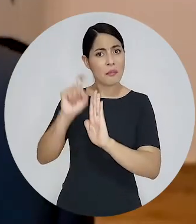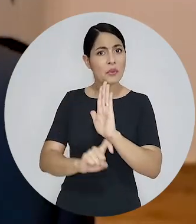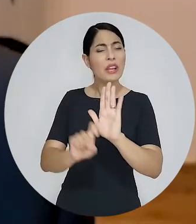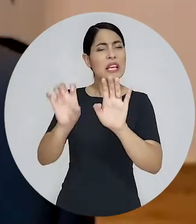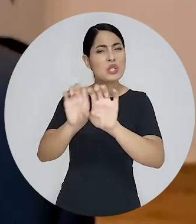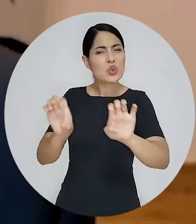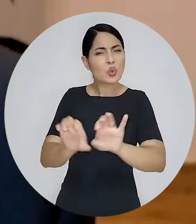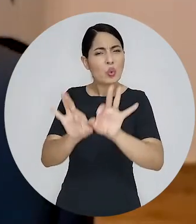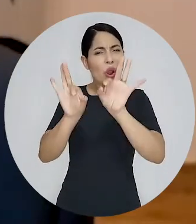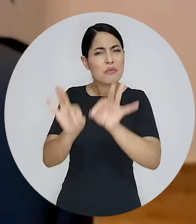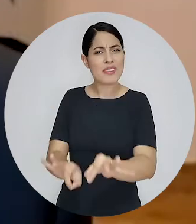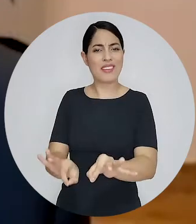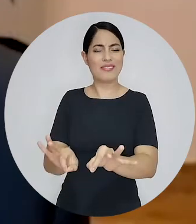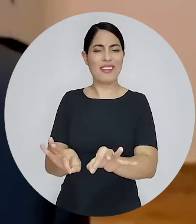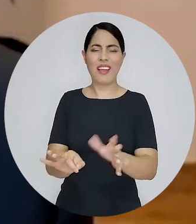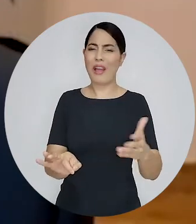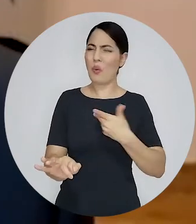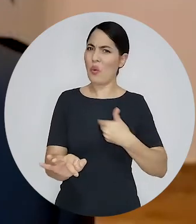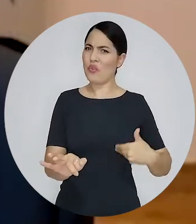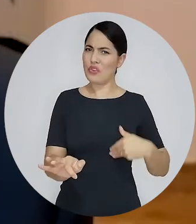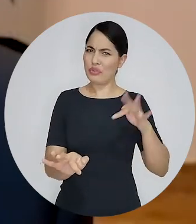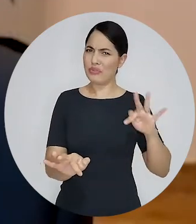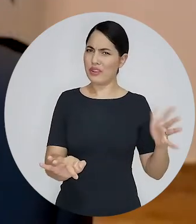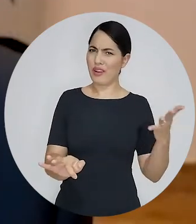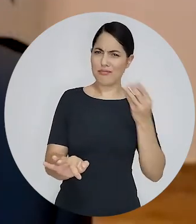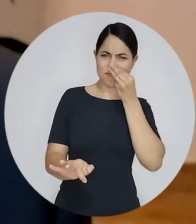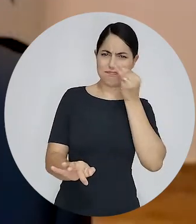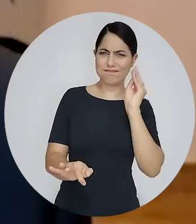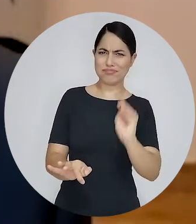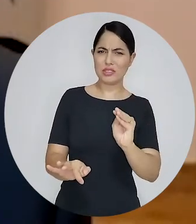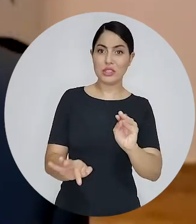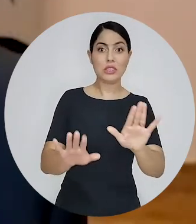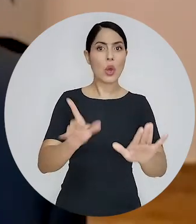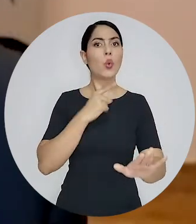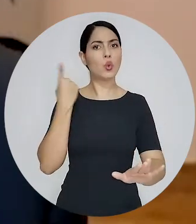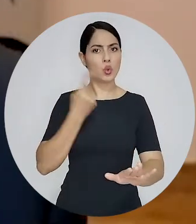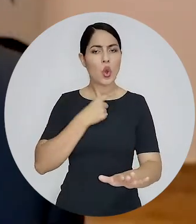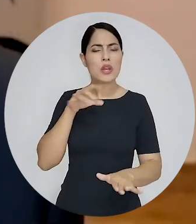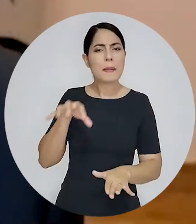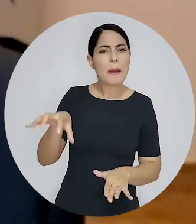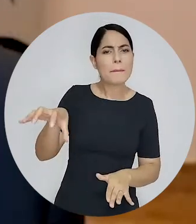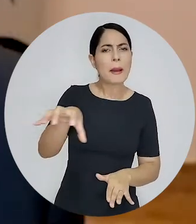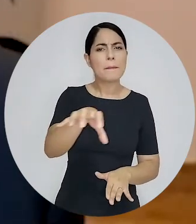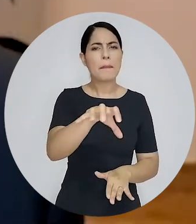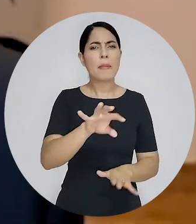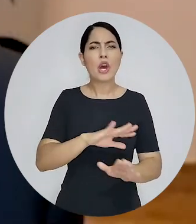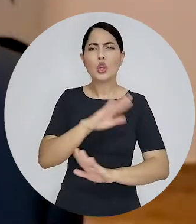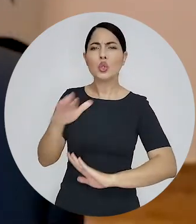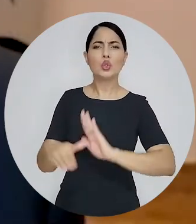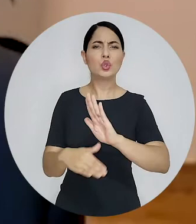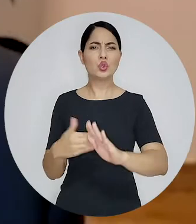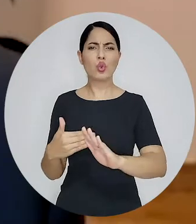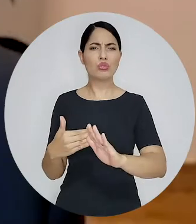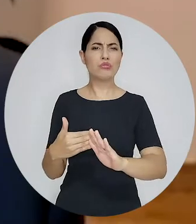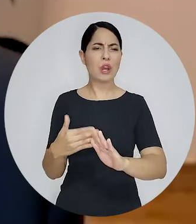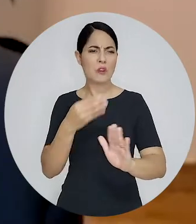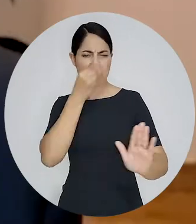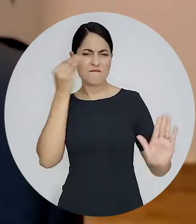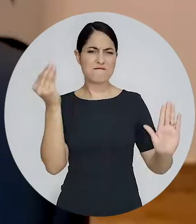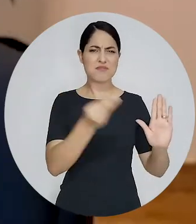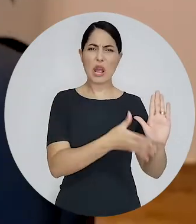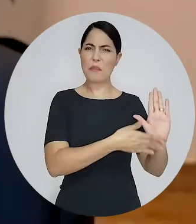mais estrutural. Então, todas as entidades reagiram no sentido de rejeitar essa